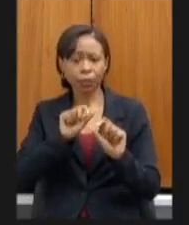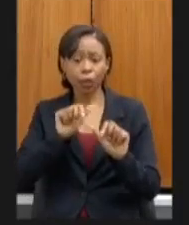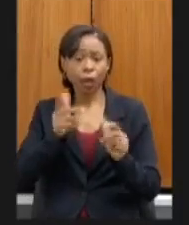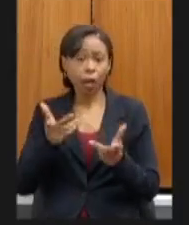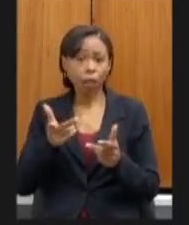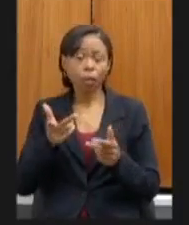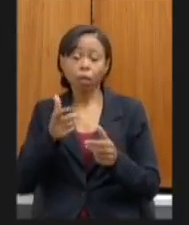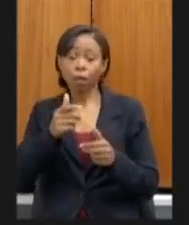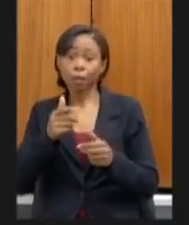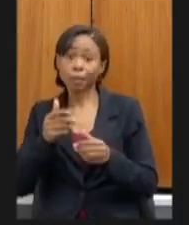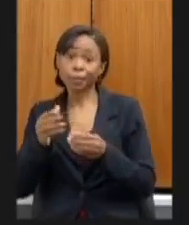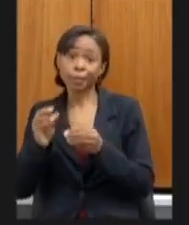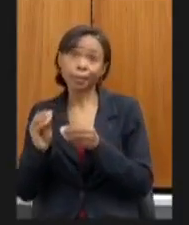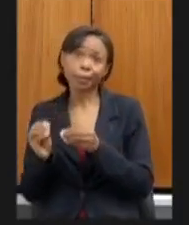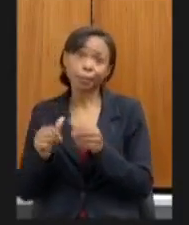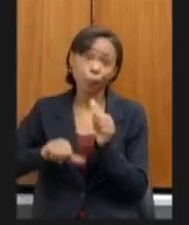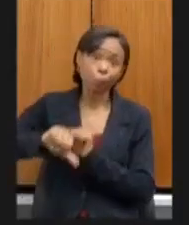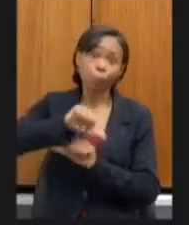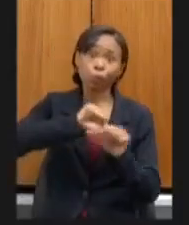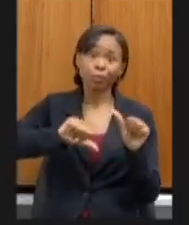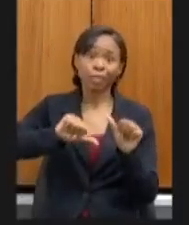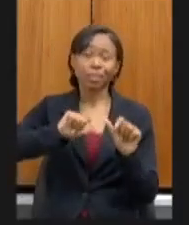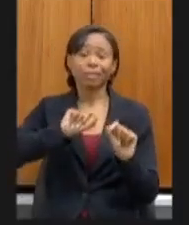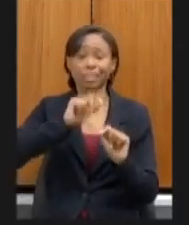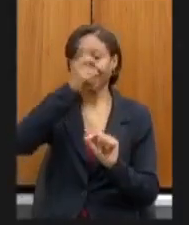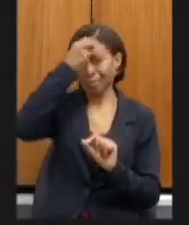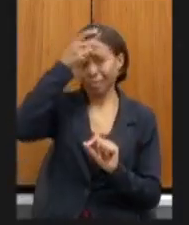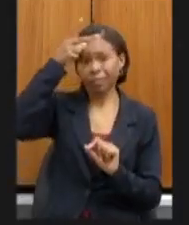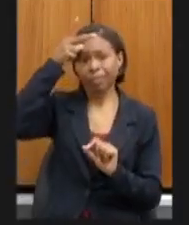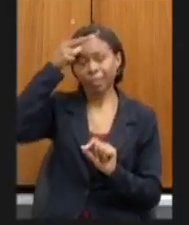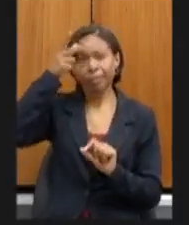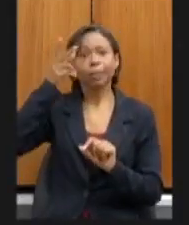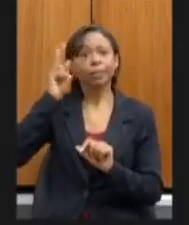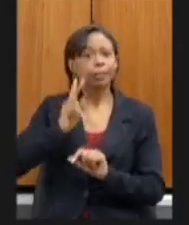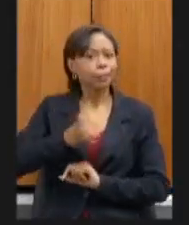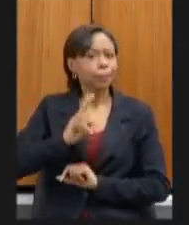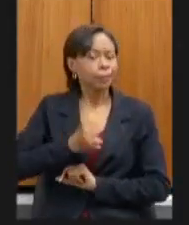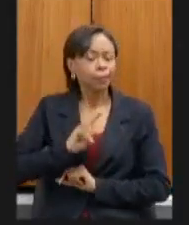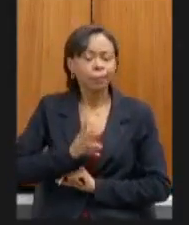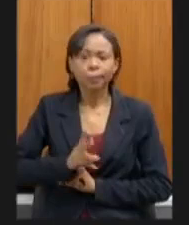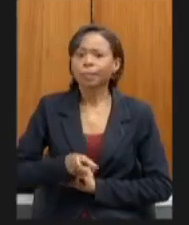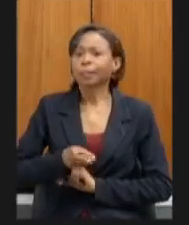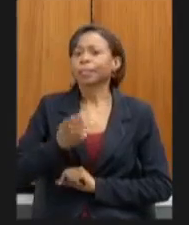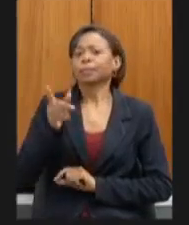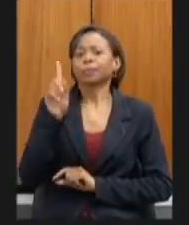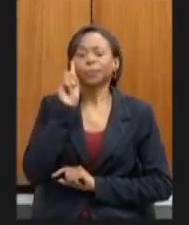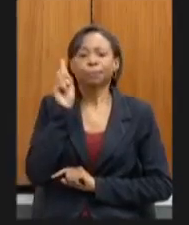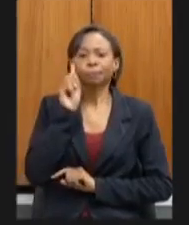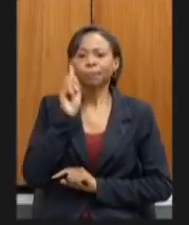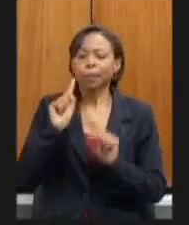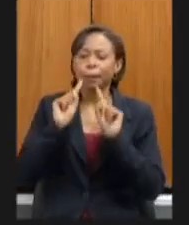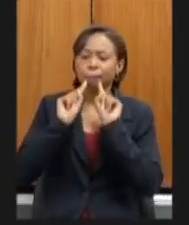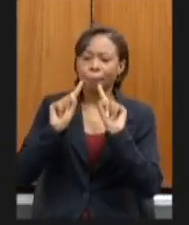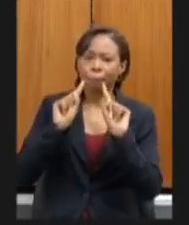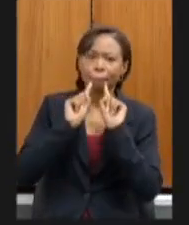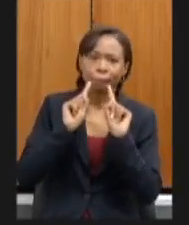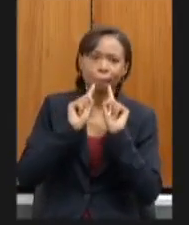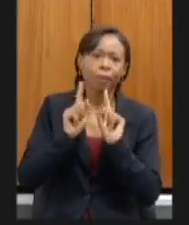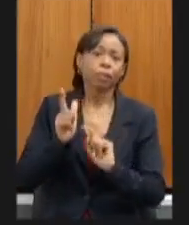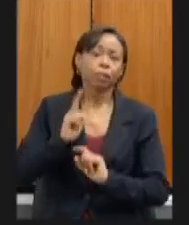aumentam a cada semana a gente recebe uma nova queixa de alguma comunidade escolar uma falta de